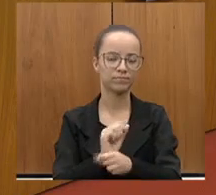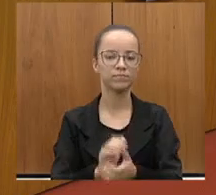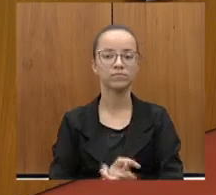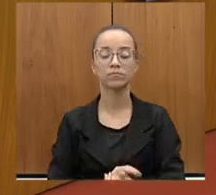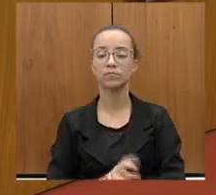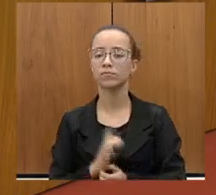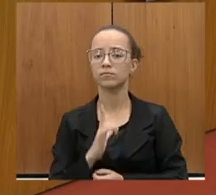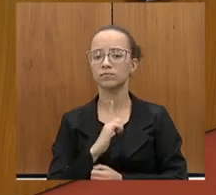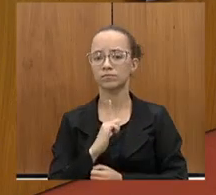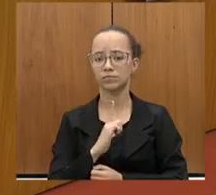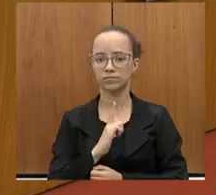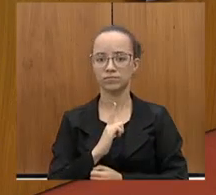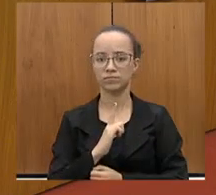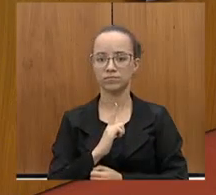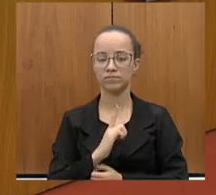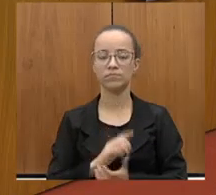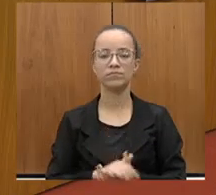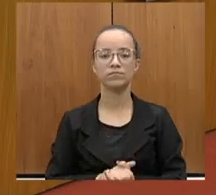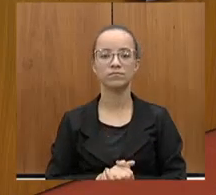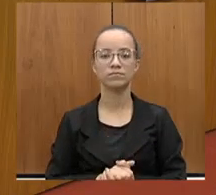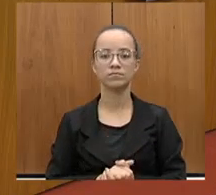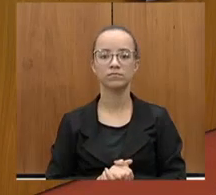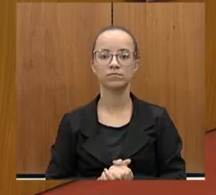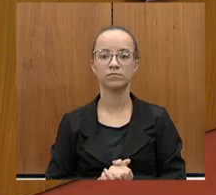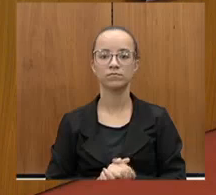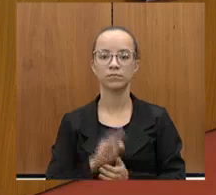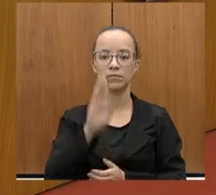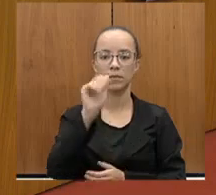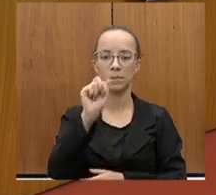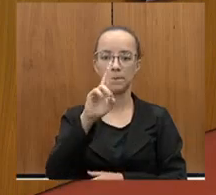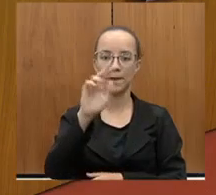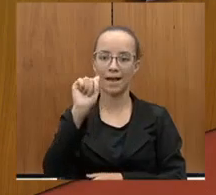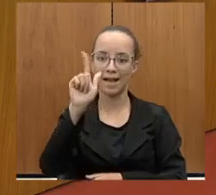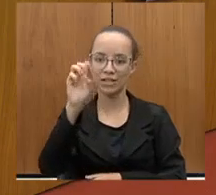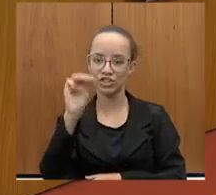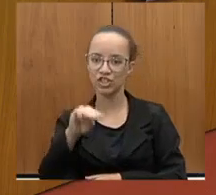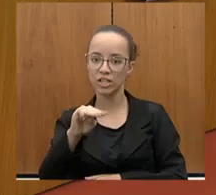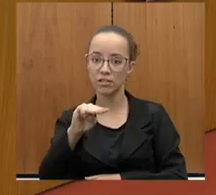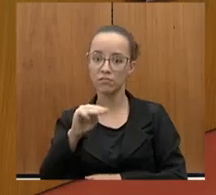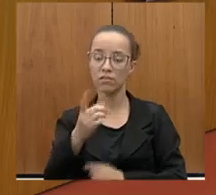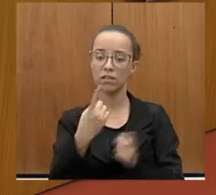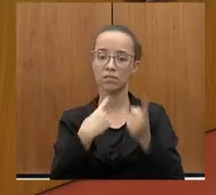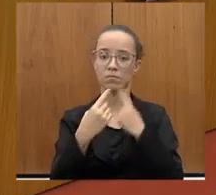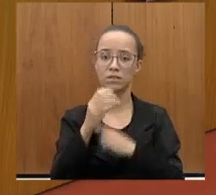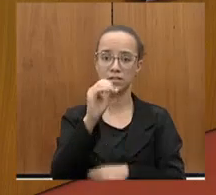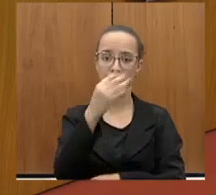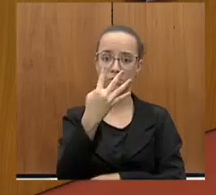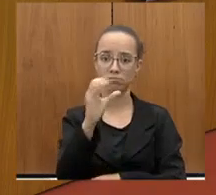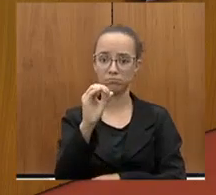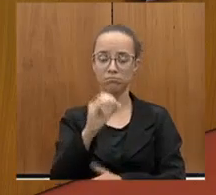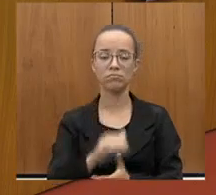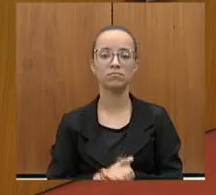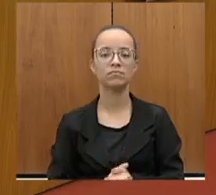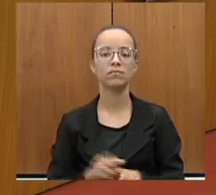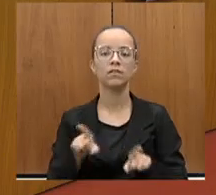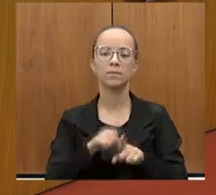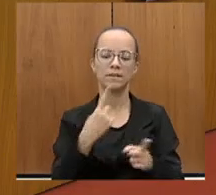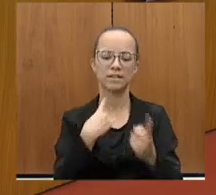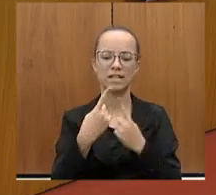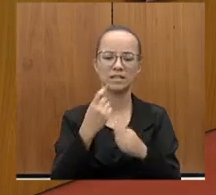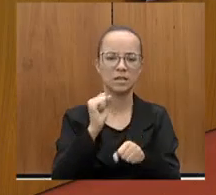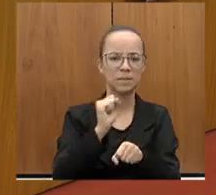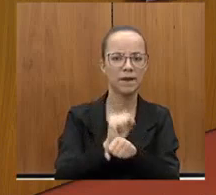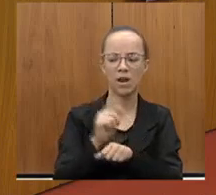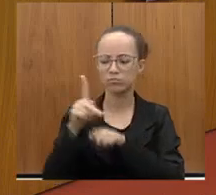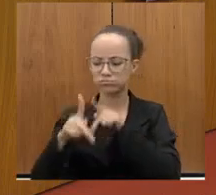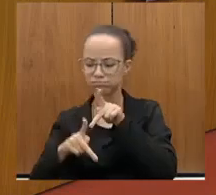nós tivemos barragens estourando na BR 040, estradas paradas, o